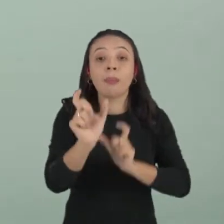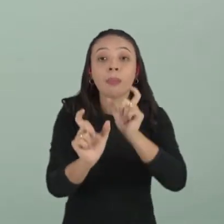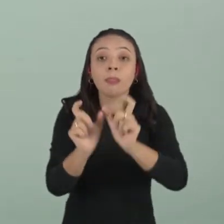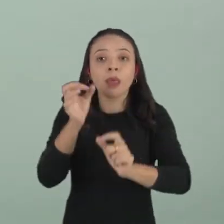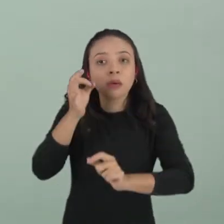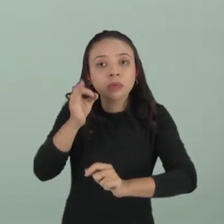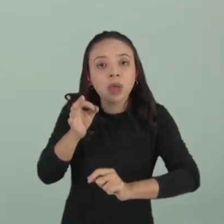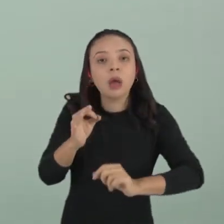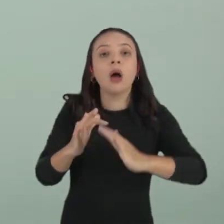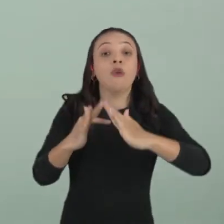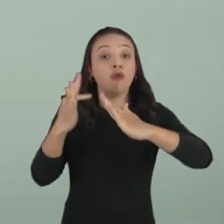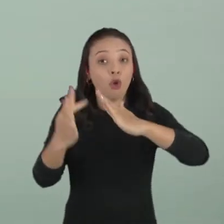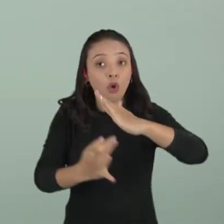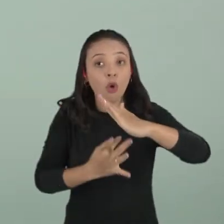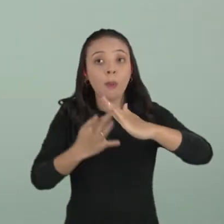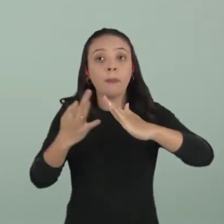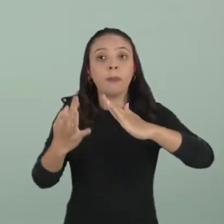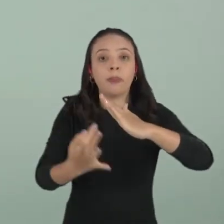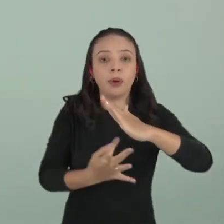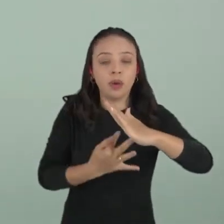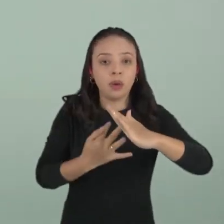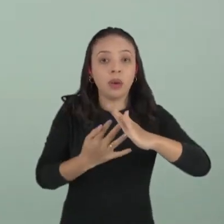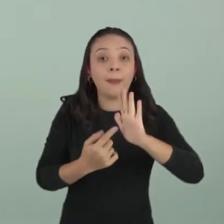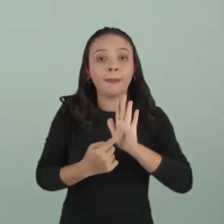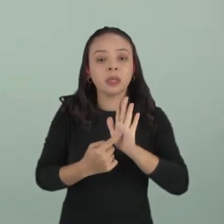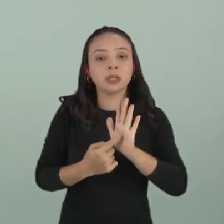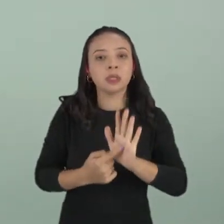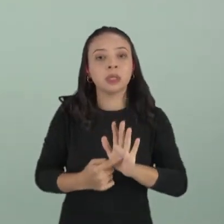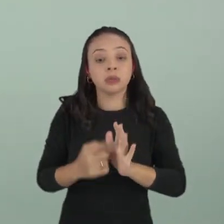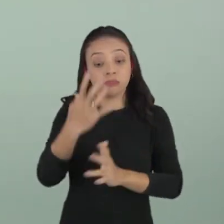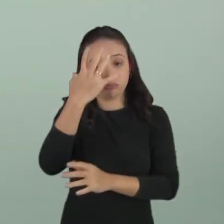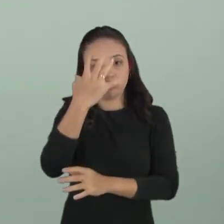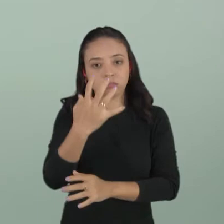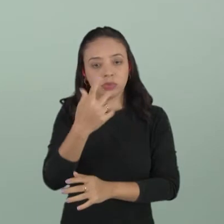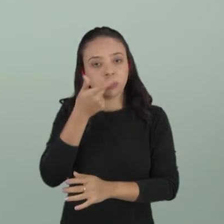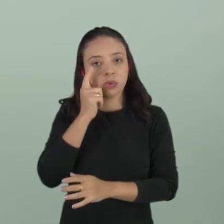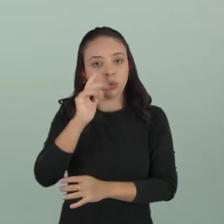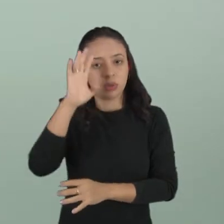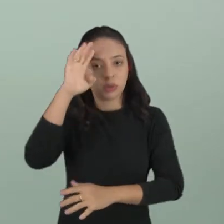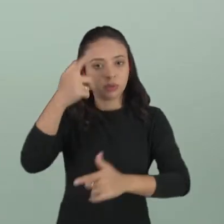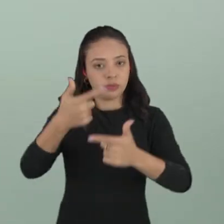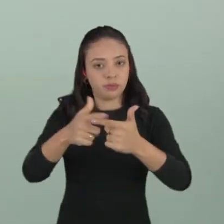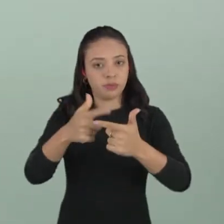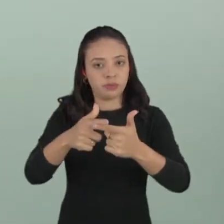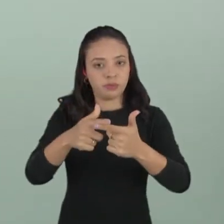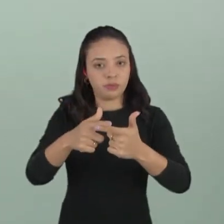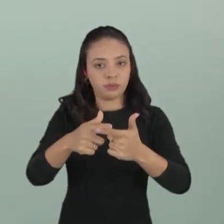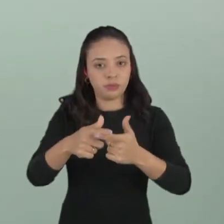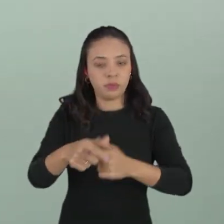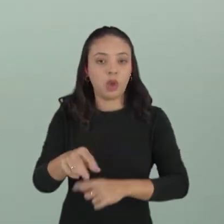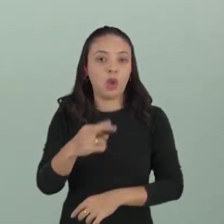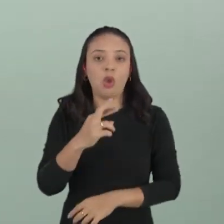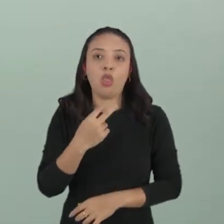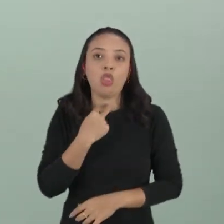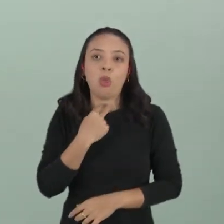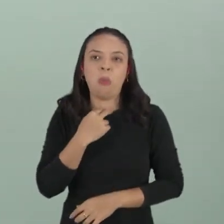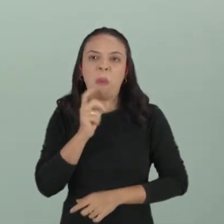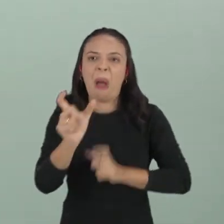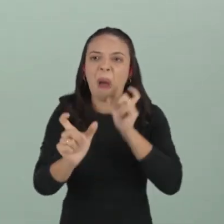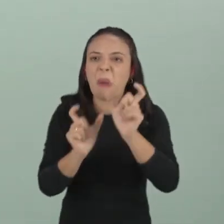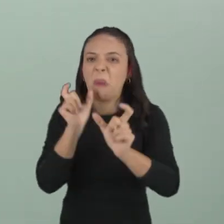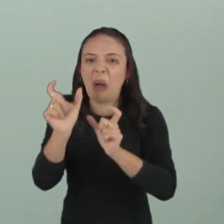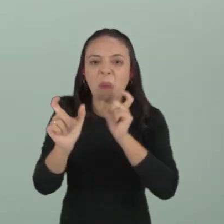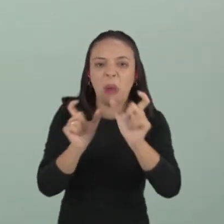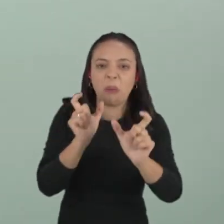coloquiais, denotando seriedade para você resolver o seu problema. Sem xingamentos, sem insultos.